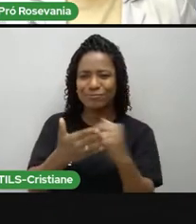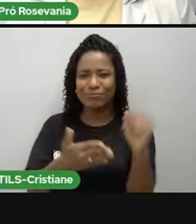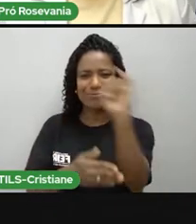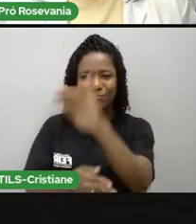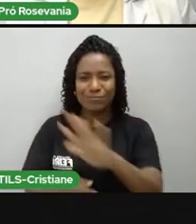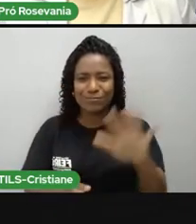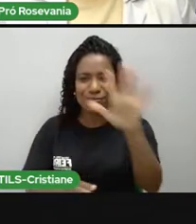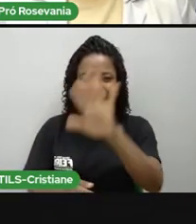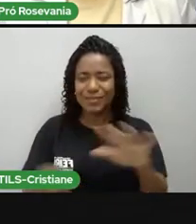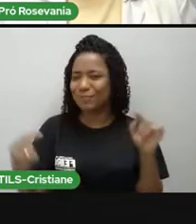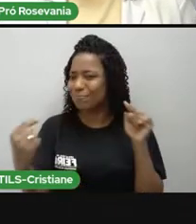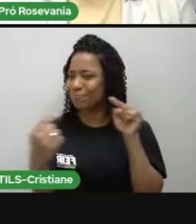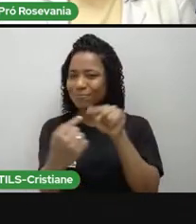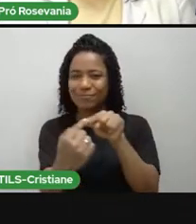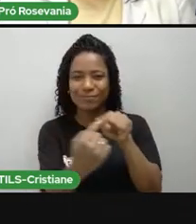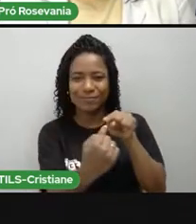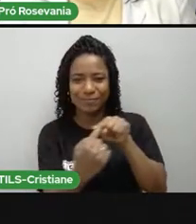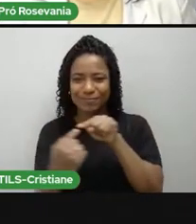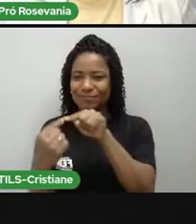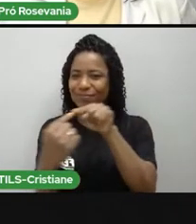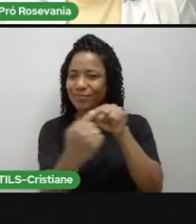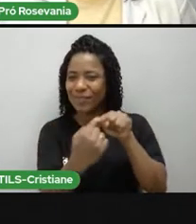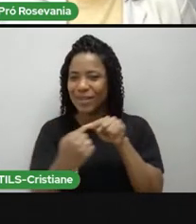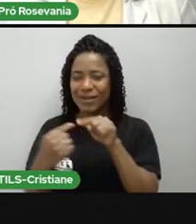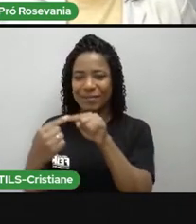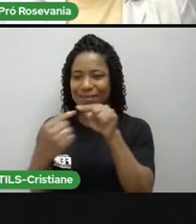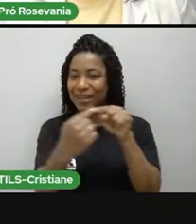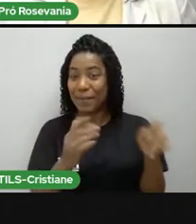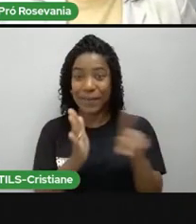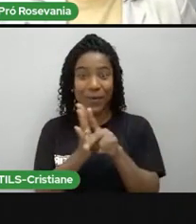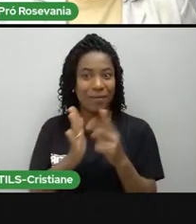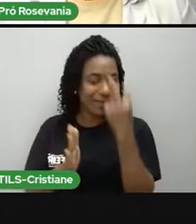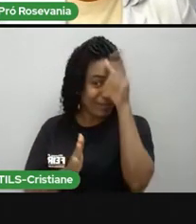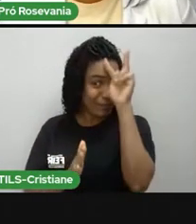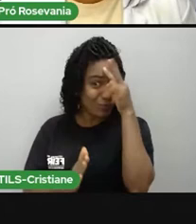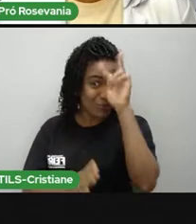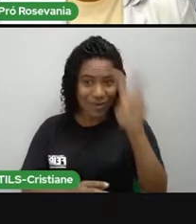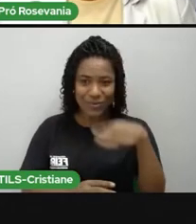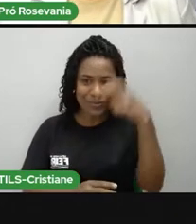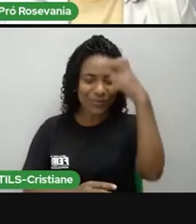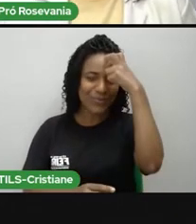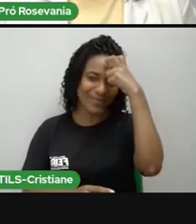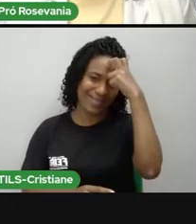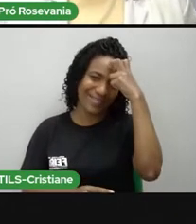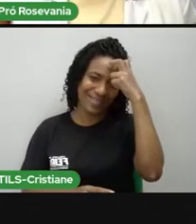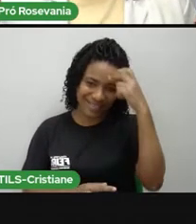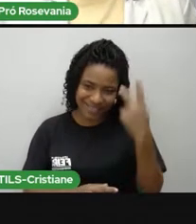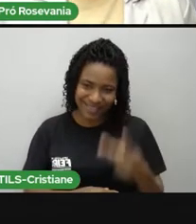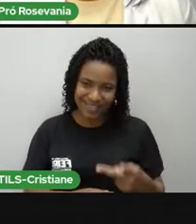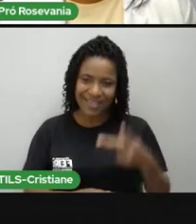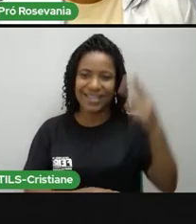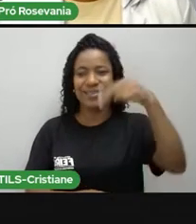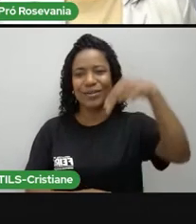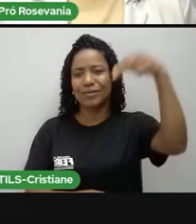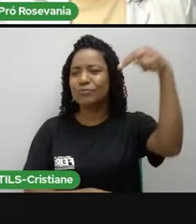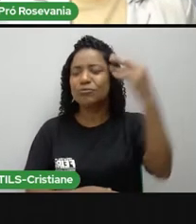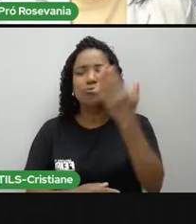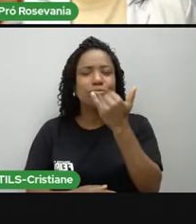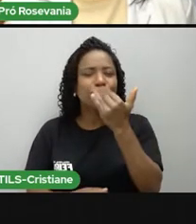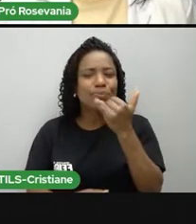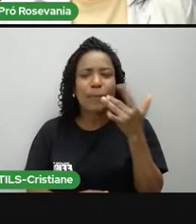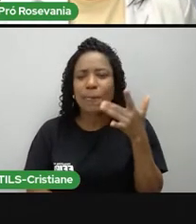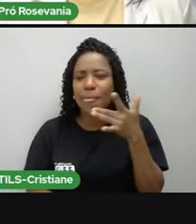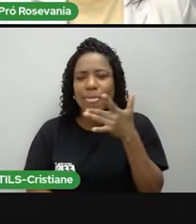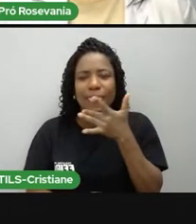tão bem, né, do nosso, do nosso folclore, que fala da nossa cultura, né, de modo geral. Aquelas comidinhas que